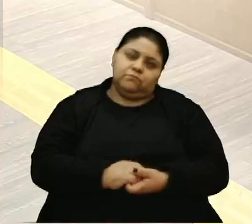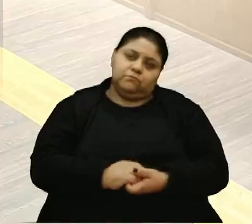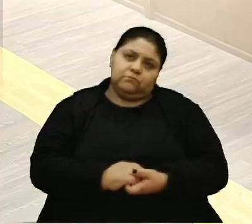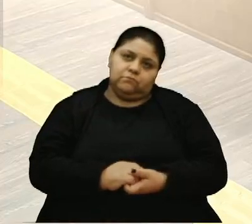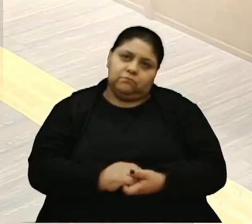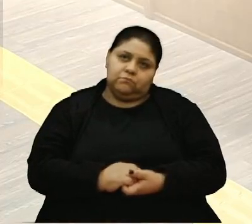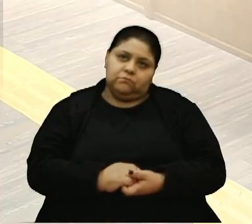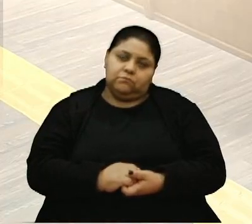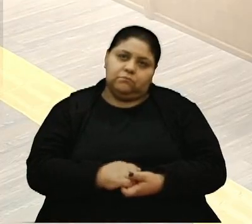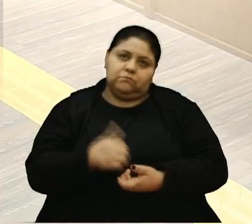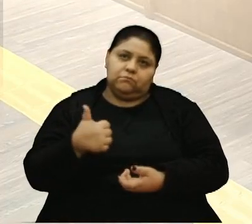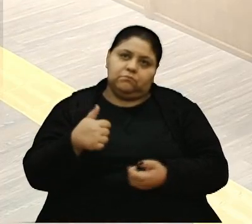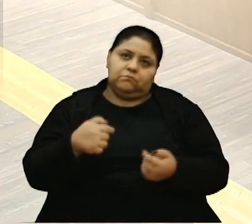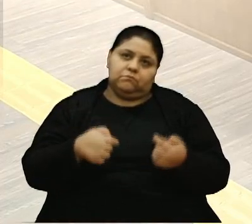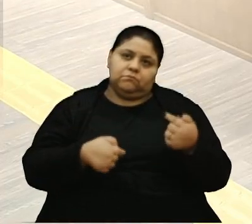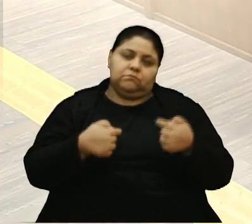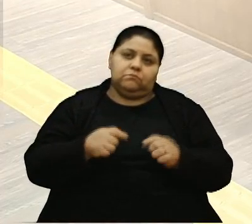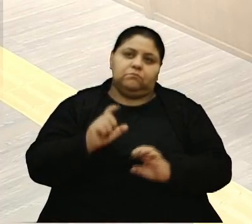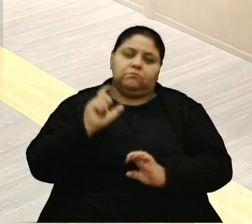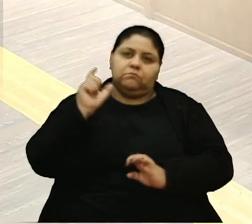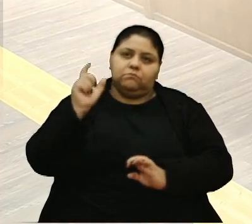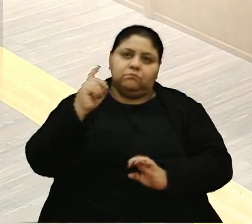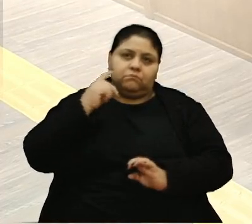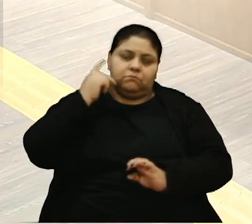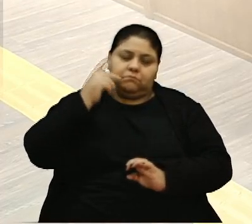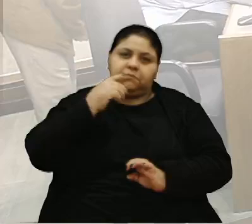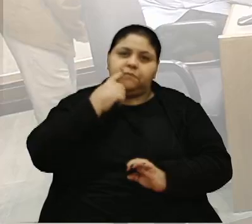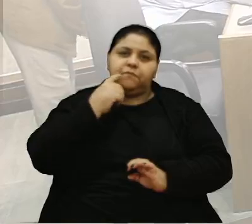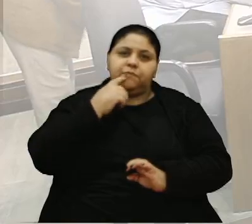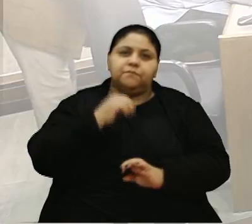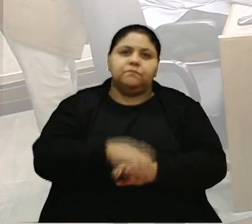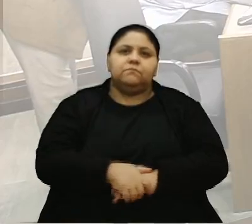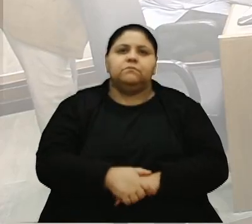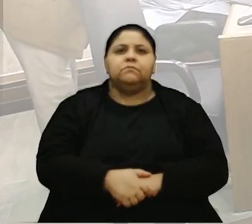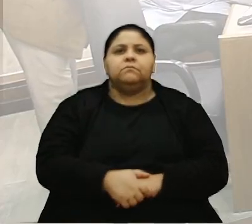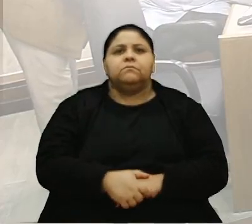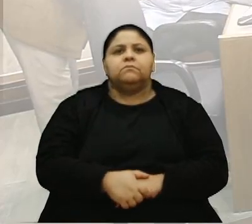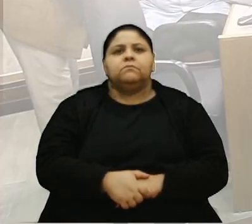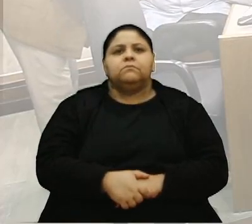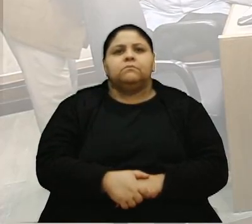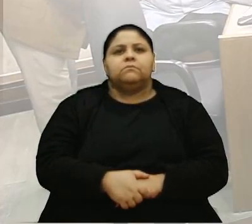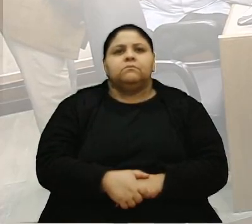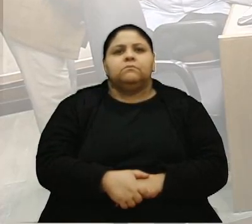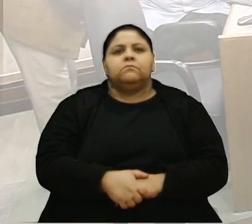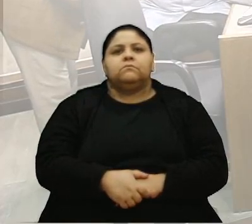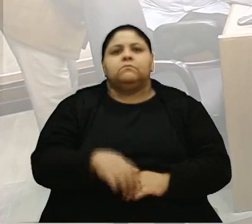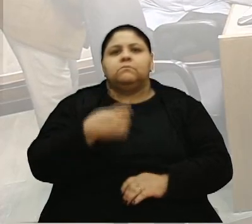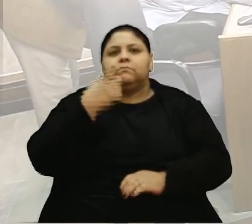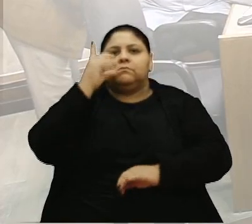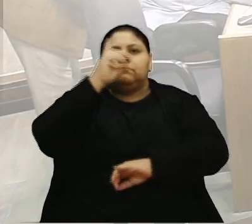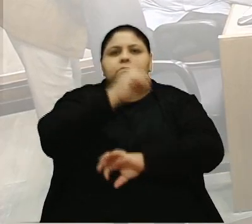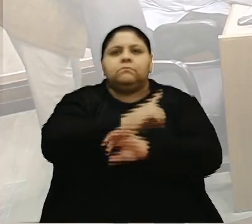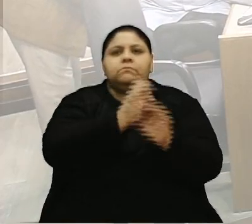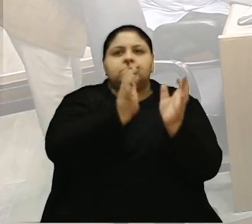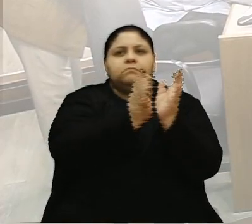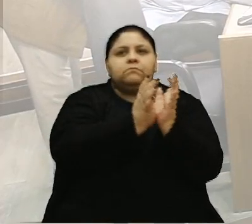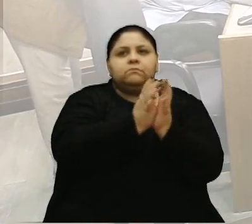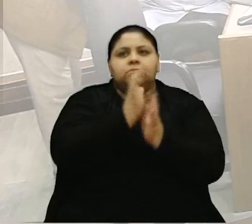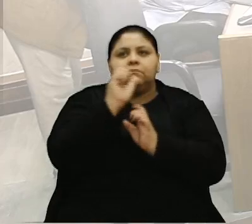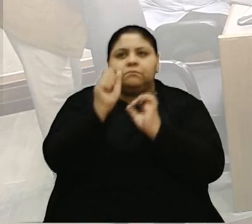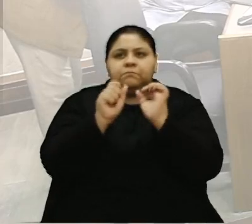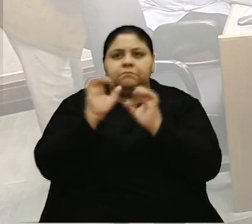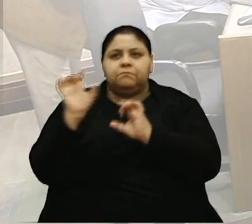Em discussão, com a palavra, a vereadora Rose Frigieri. Bom dia, colegas, bom dia a quem nos